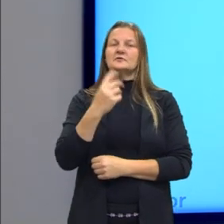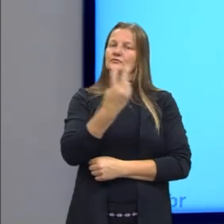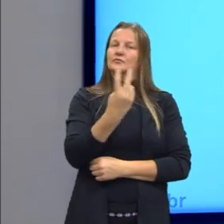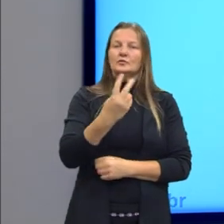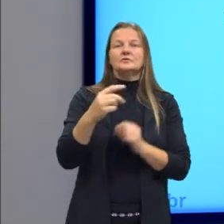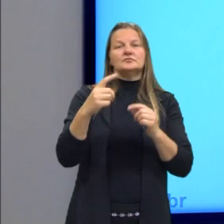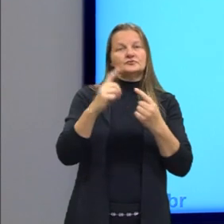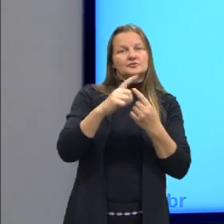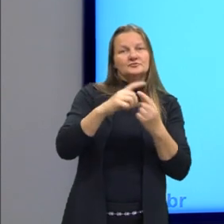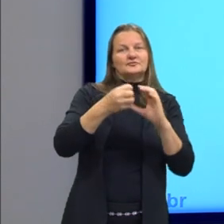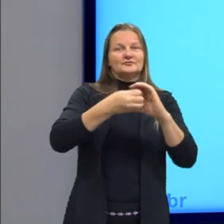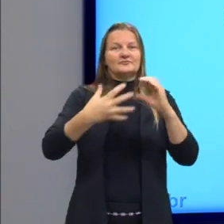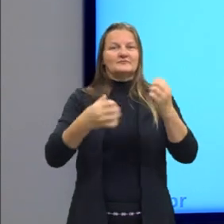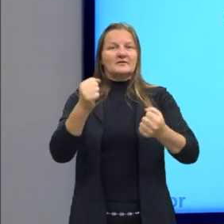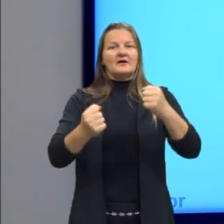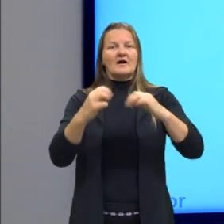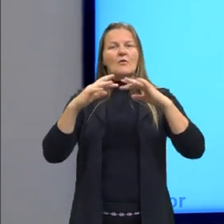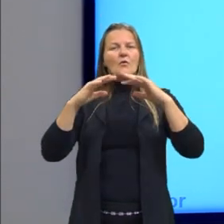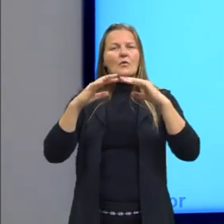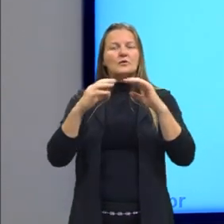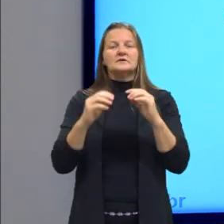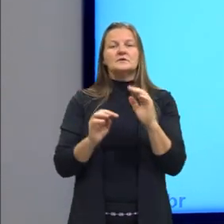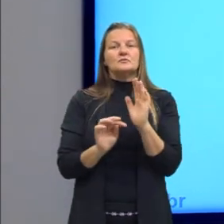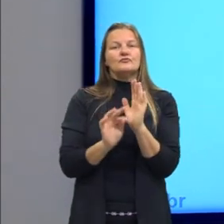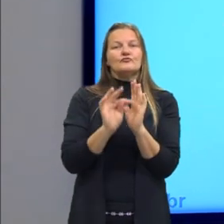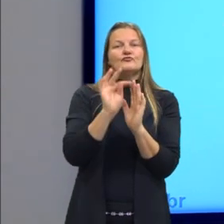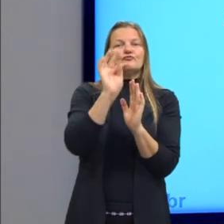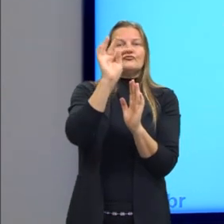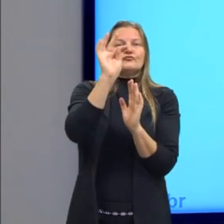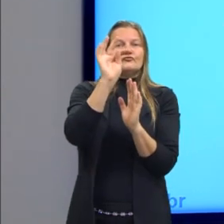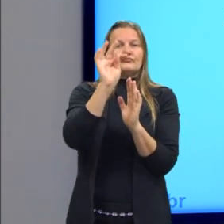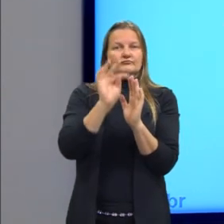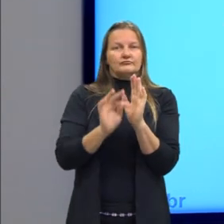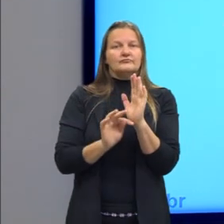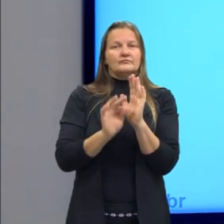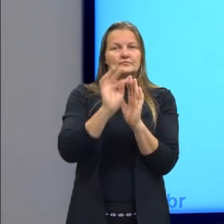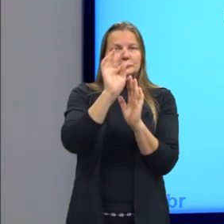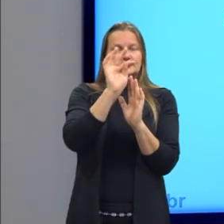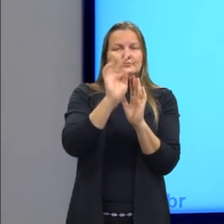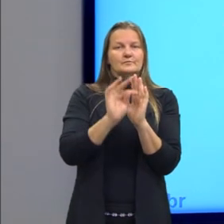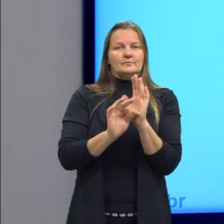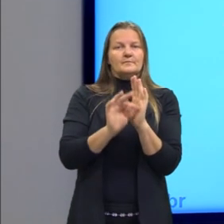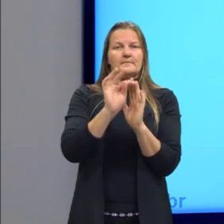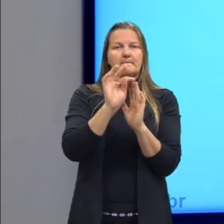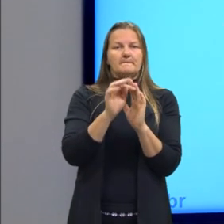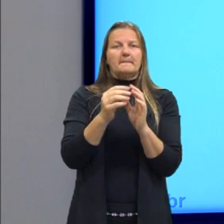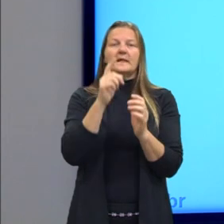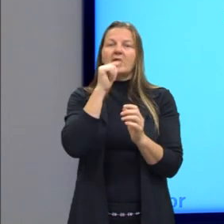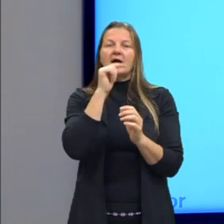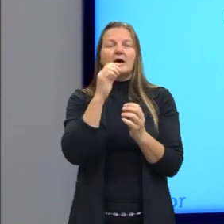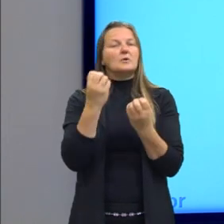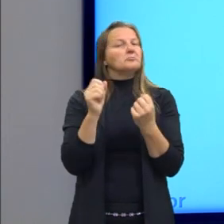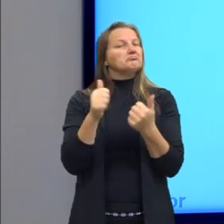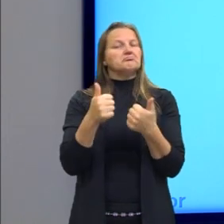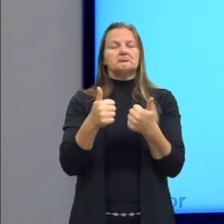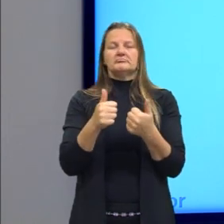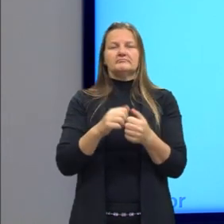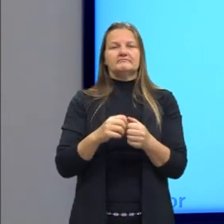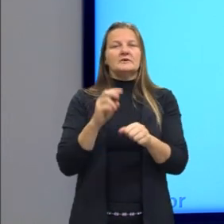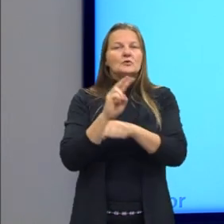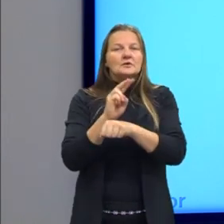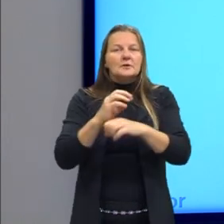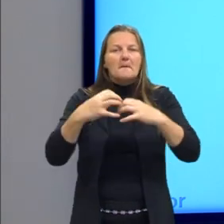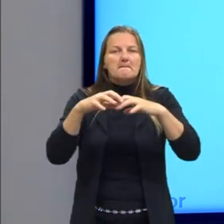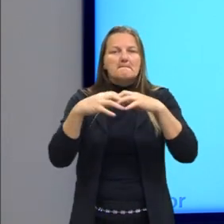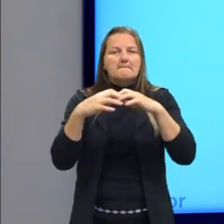propriedades, porque o motor do carro sempre vai atingir, pode ocorrer de atingir acima de 100 graus Celsius, né? Principalmente de